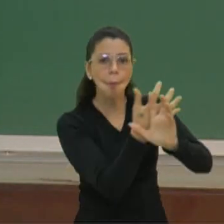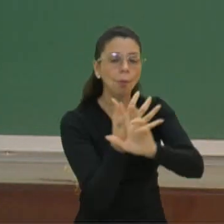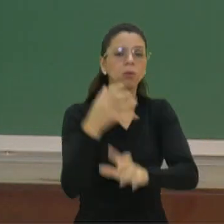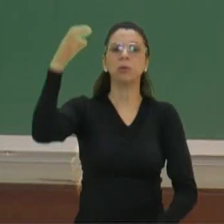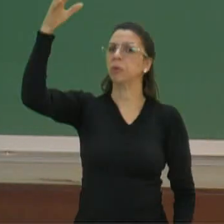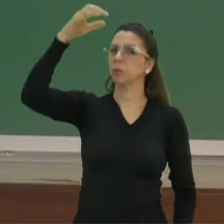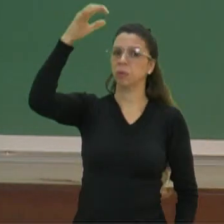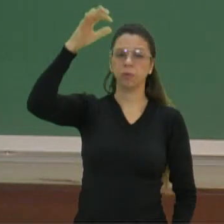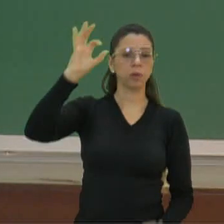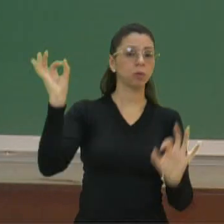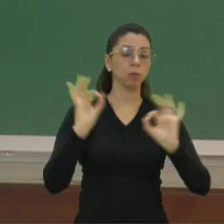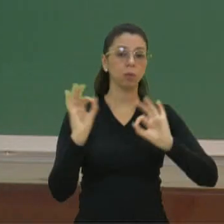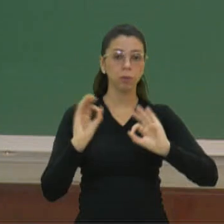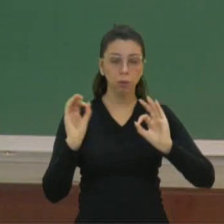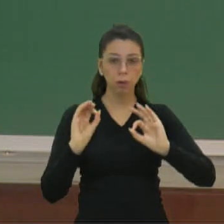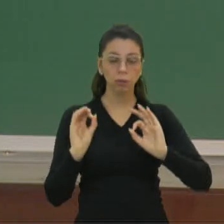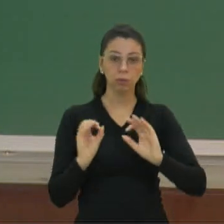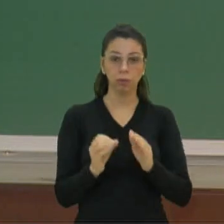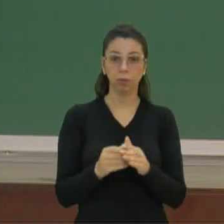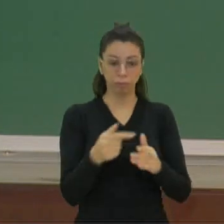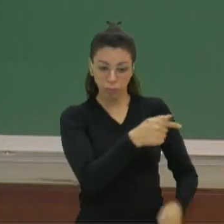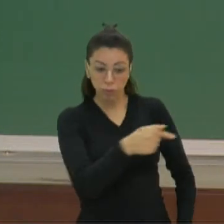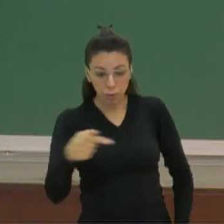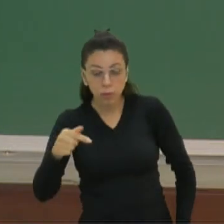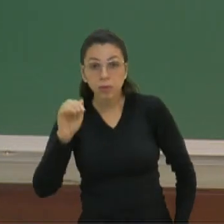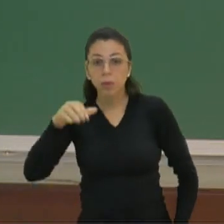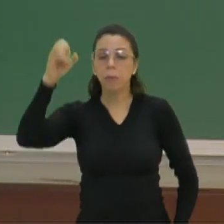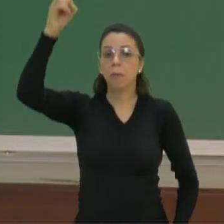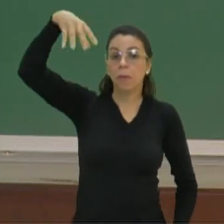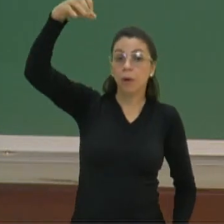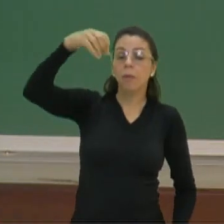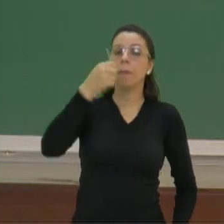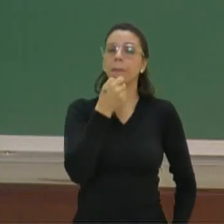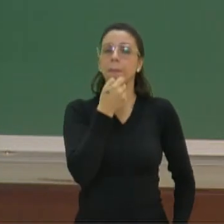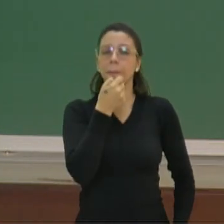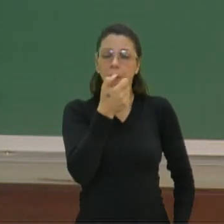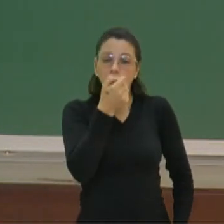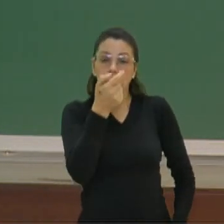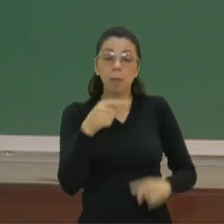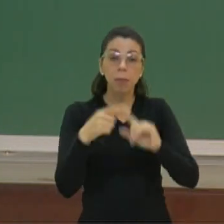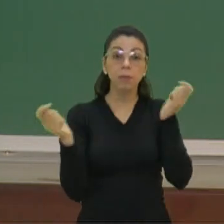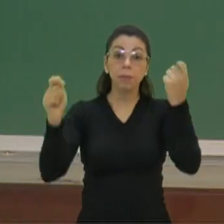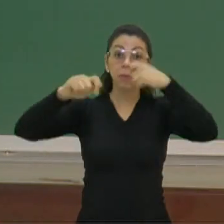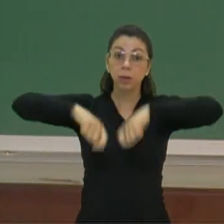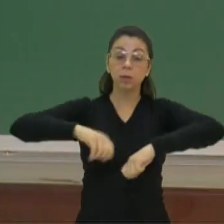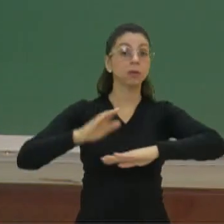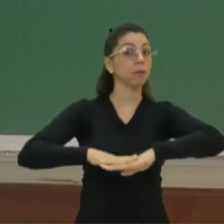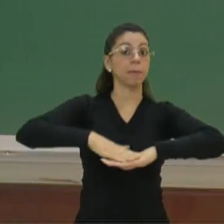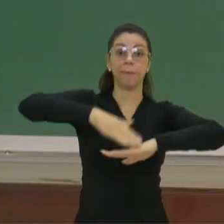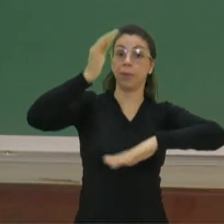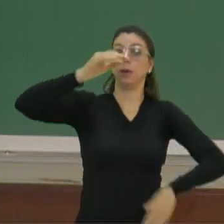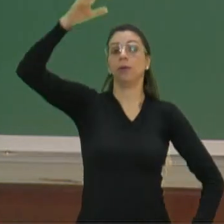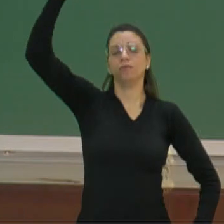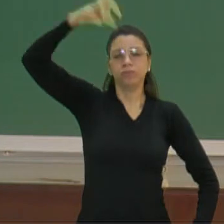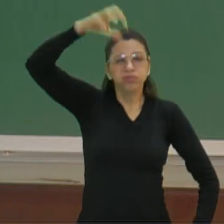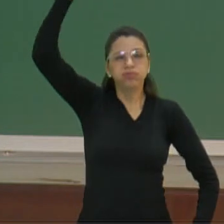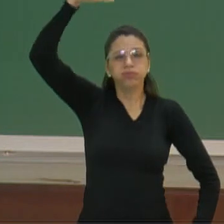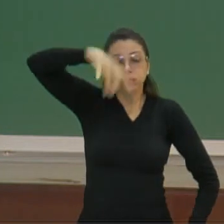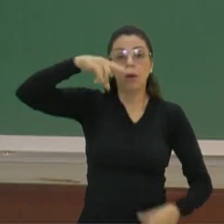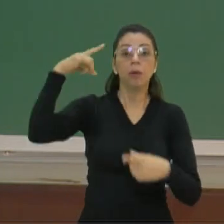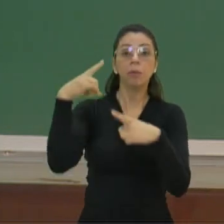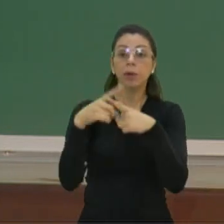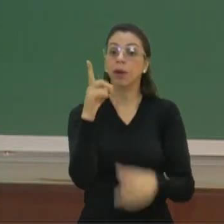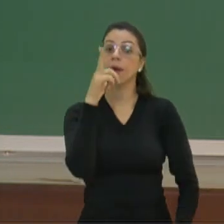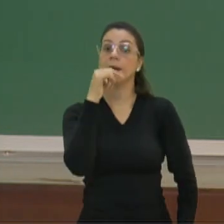tempo, essa semana tem chovido um pouquinho, mas ainda assim a gente precisa que chova mais para que a